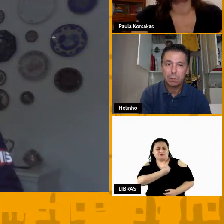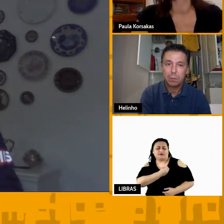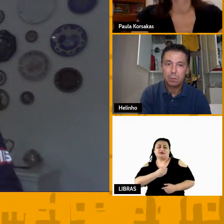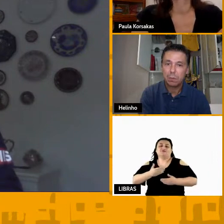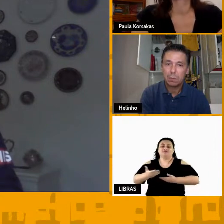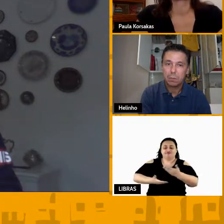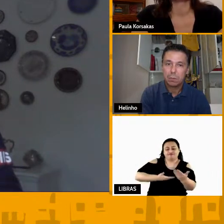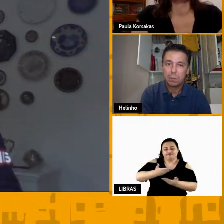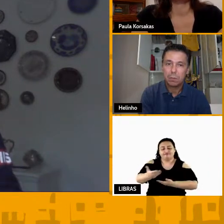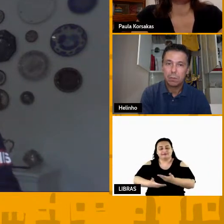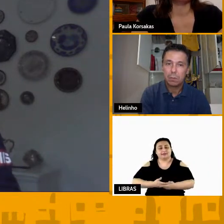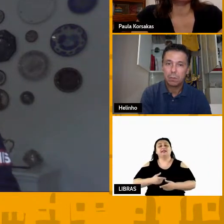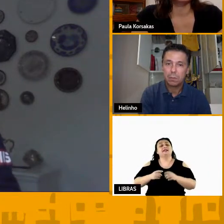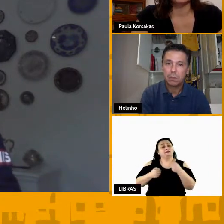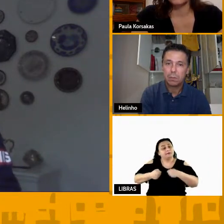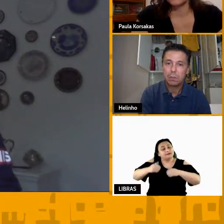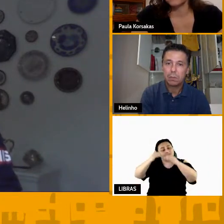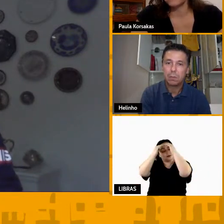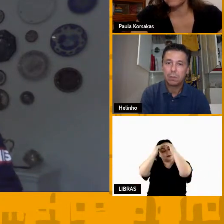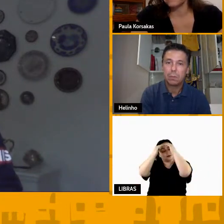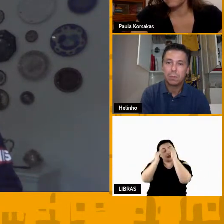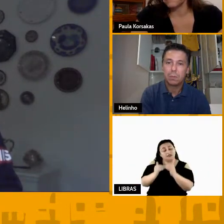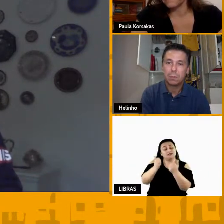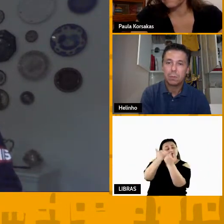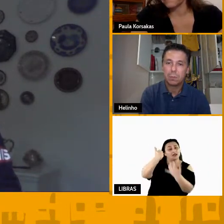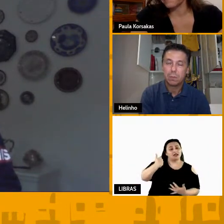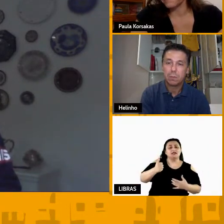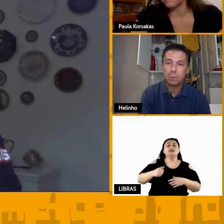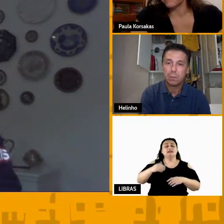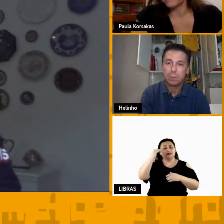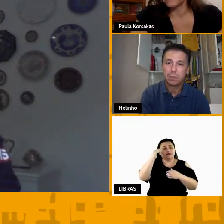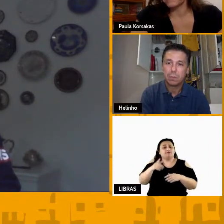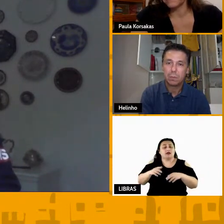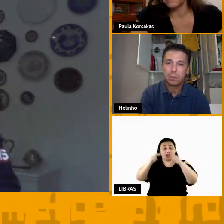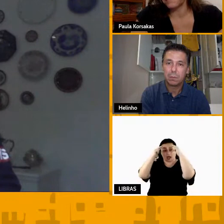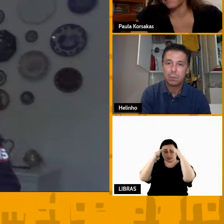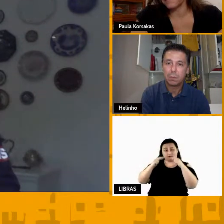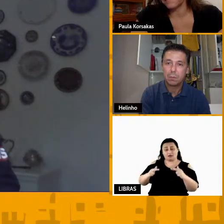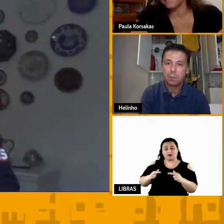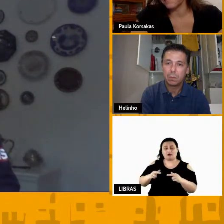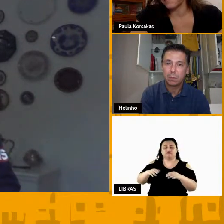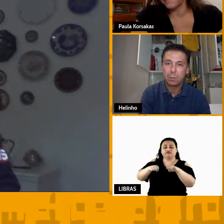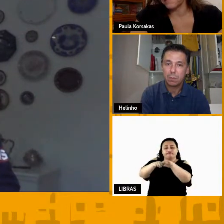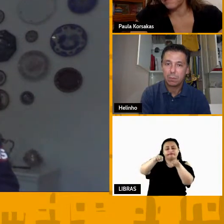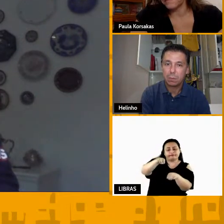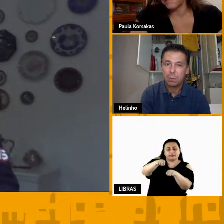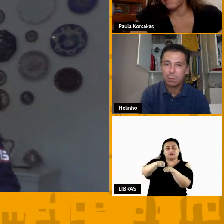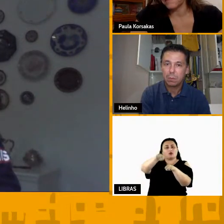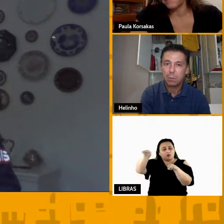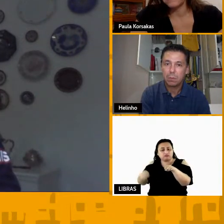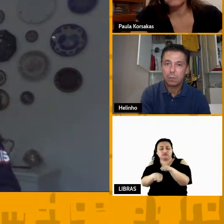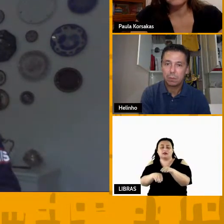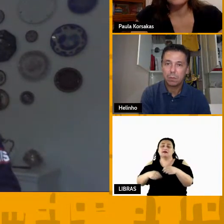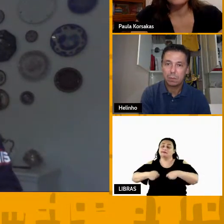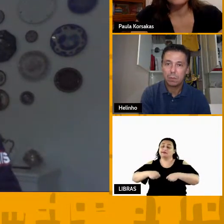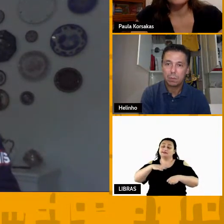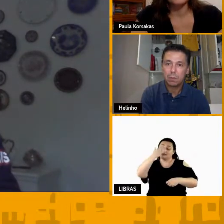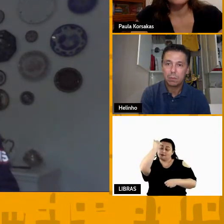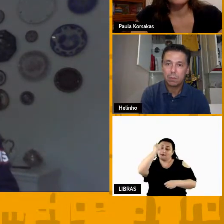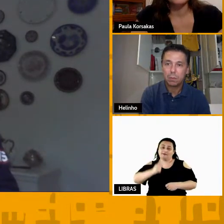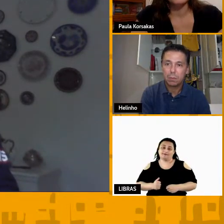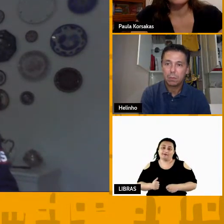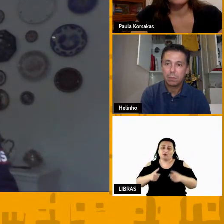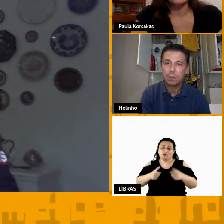se colocar e se suportar em cada posição, mas ao mesmo tempo com esse respeito e sabendo se colocar